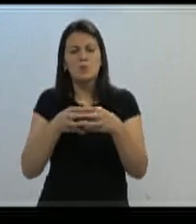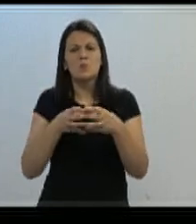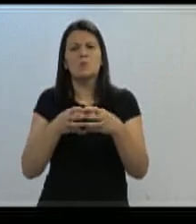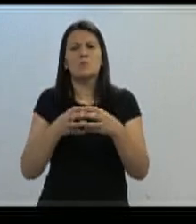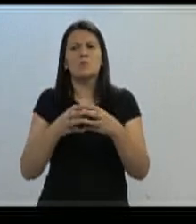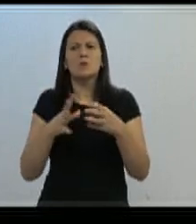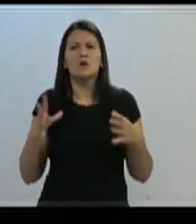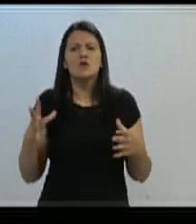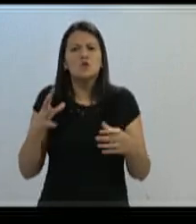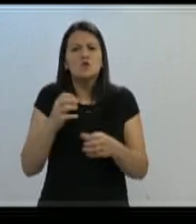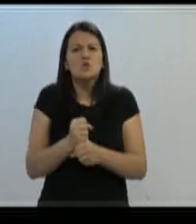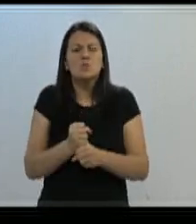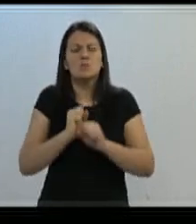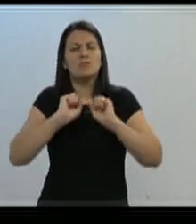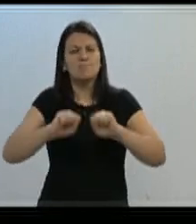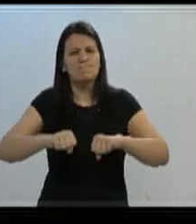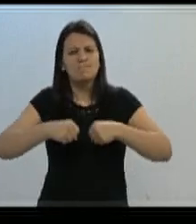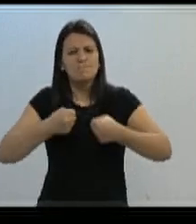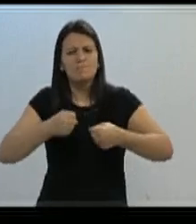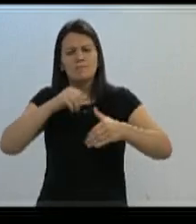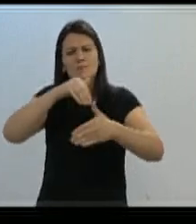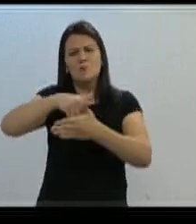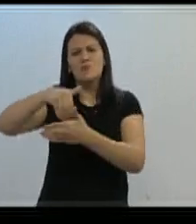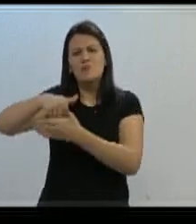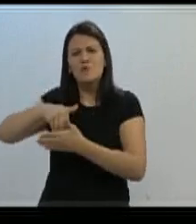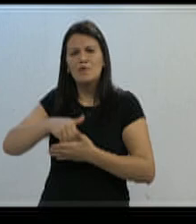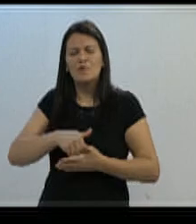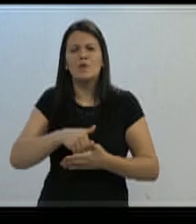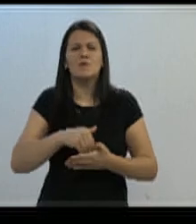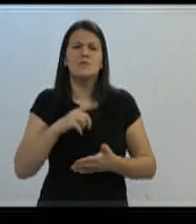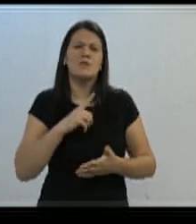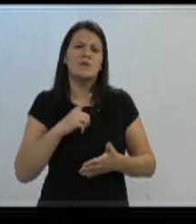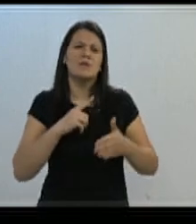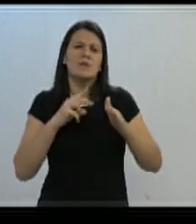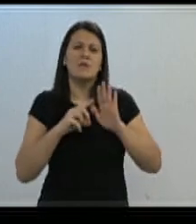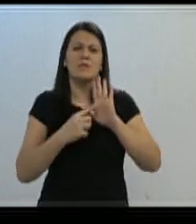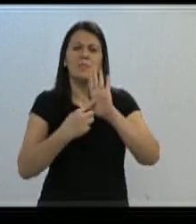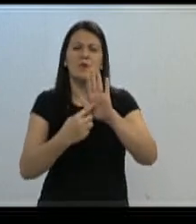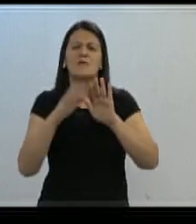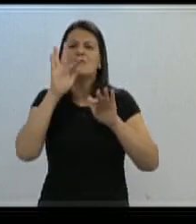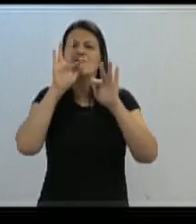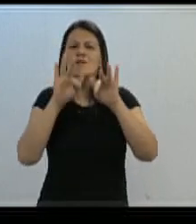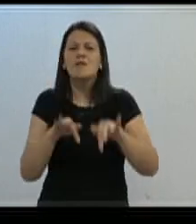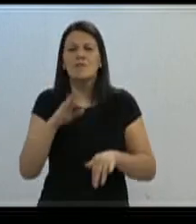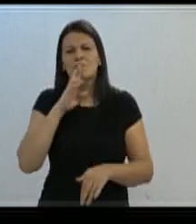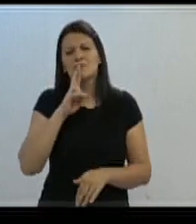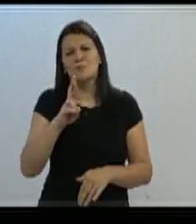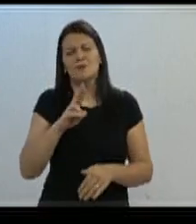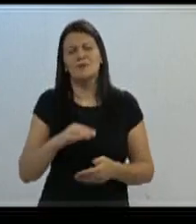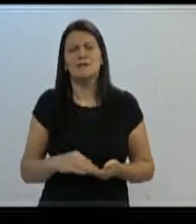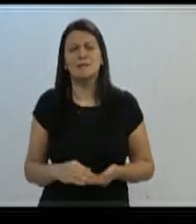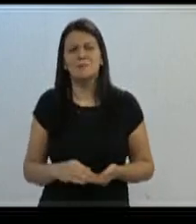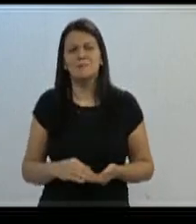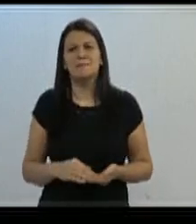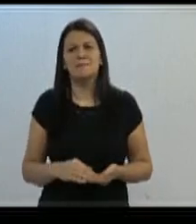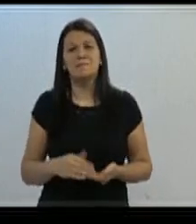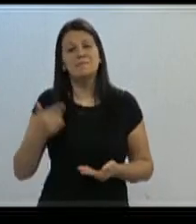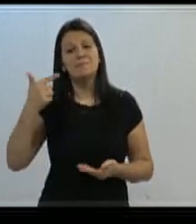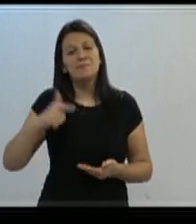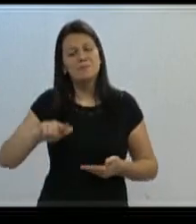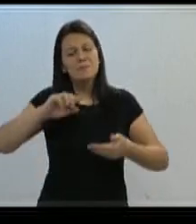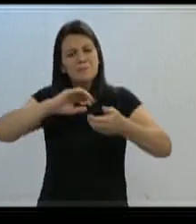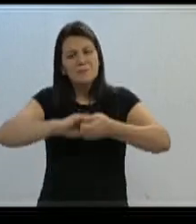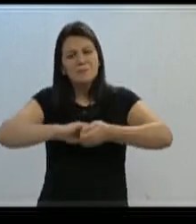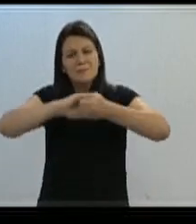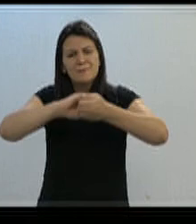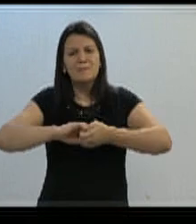soma de esforços, de votos, que sai o resultado final. Fica aqui, mais uma vez, os meus parabéns